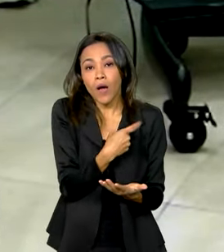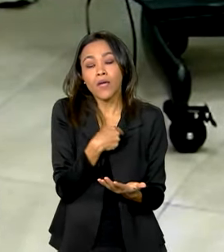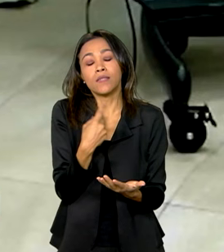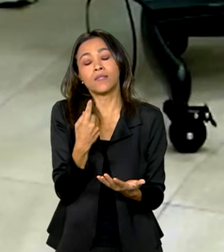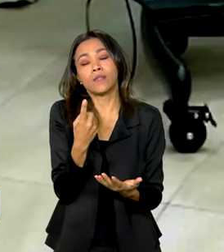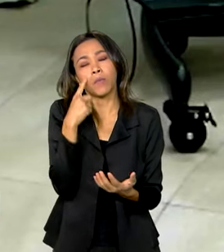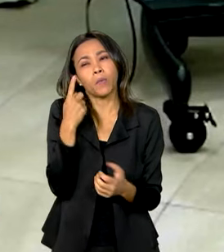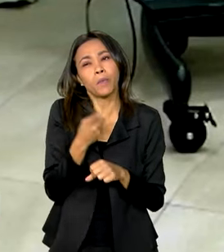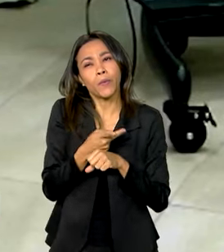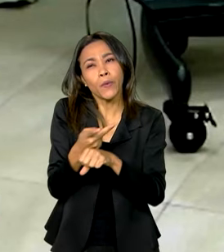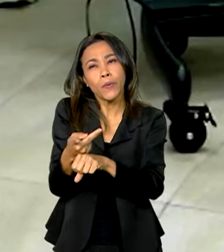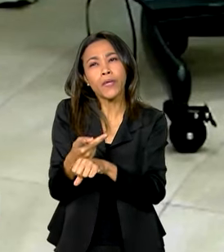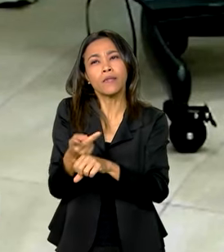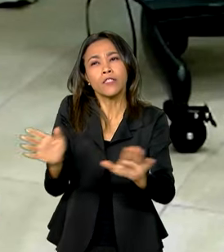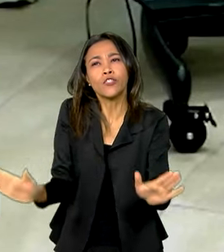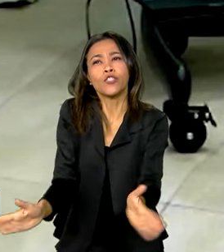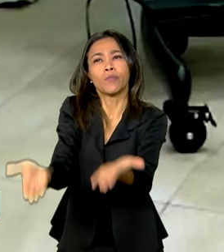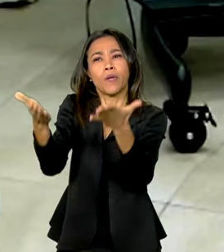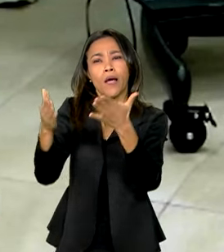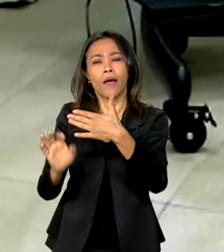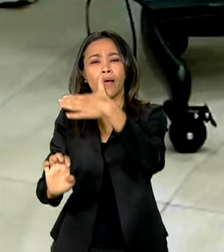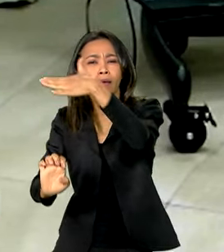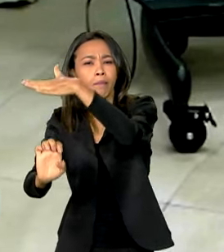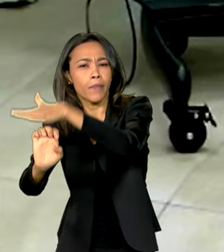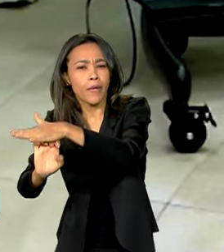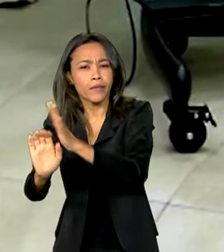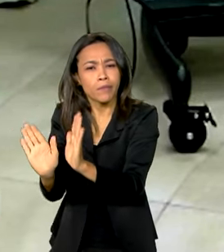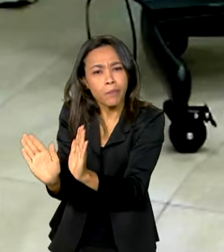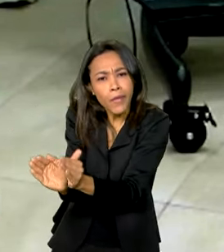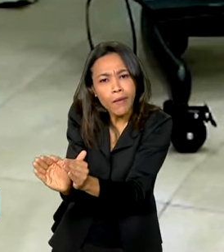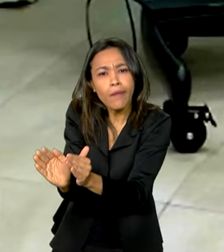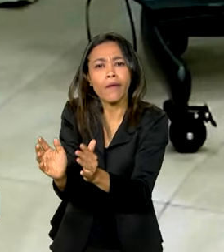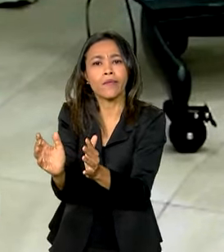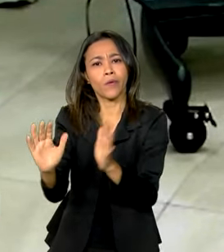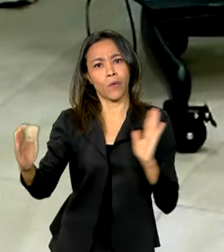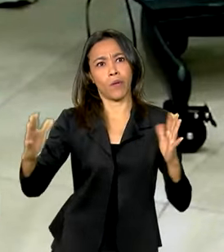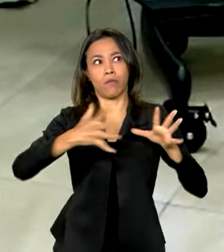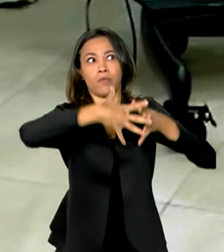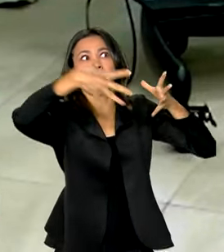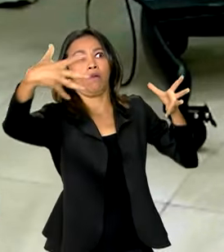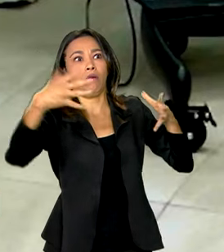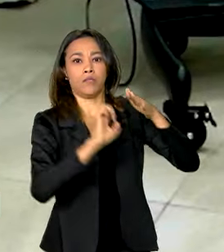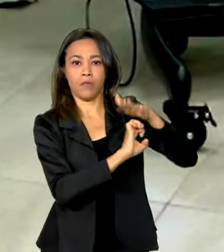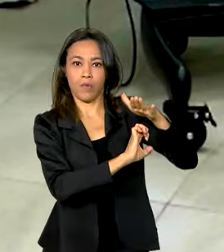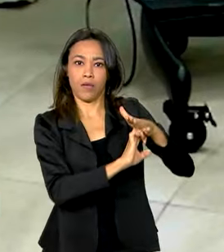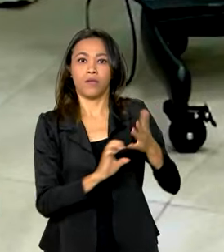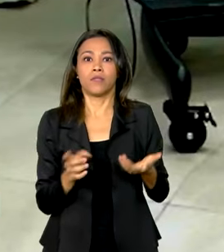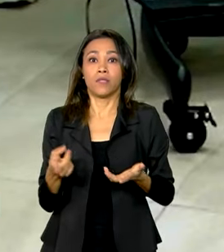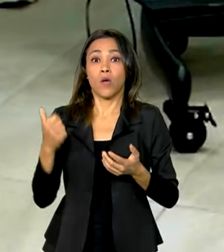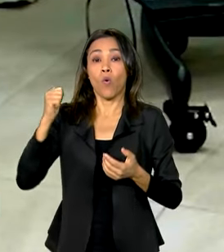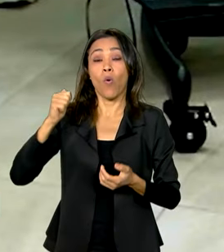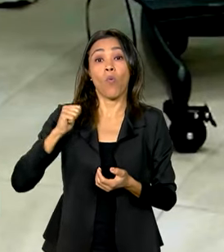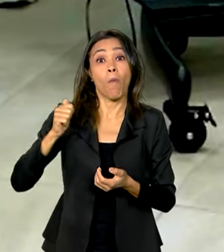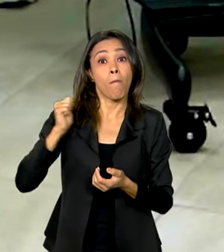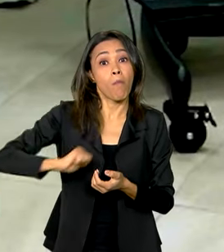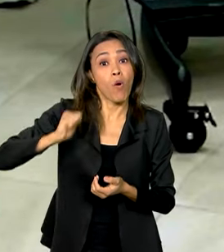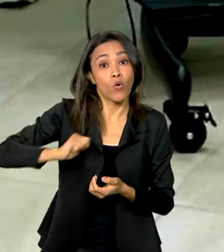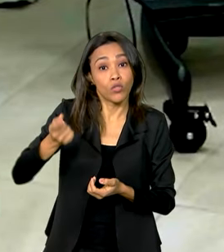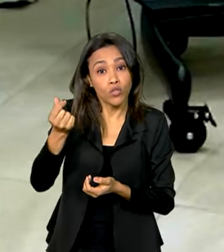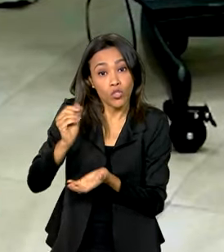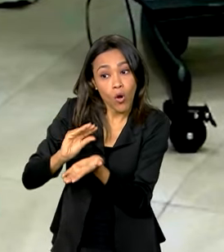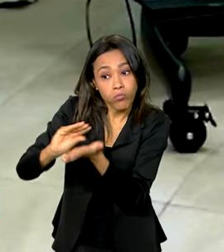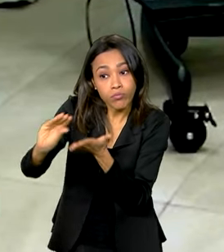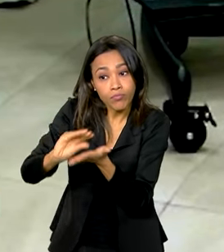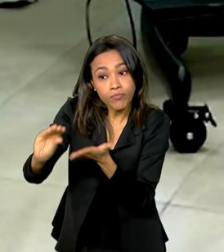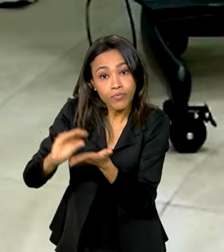procurando também estimular micro, pequeno e médio porte para além das grandes empresas, por meio dessas bolsas de fomento tecnológico.